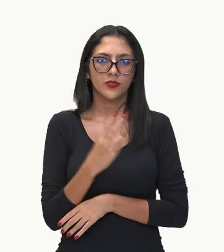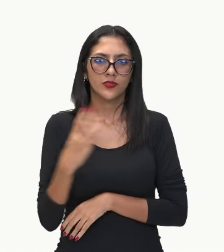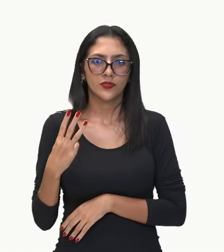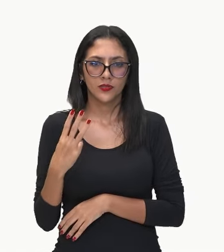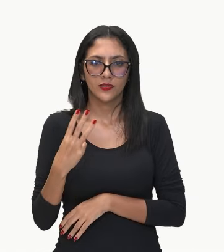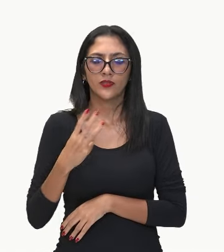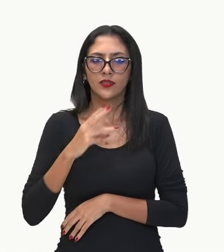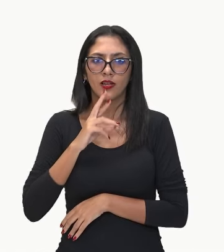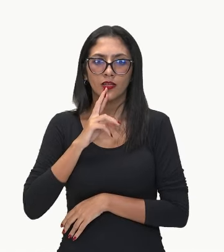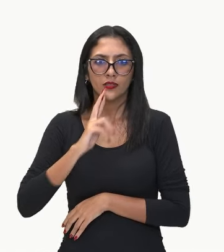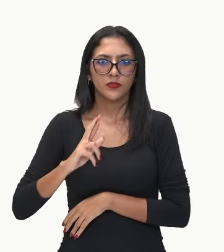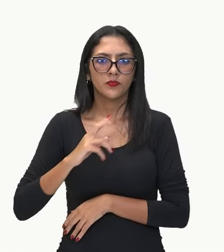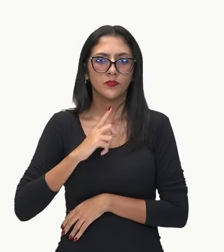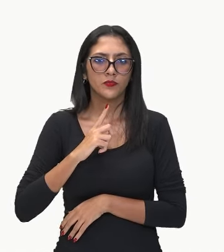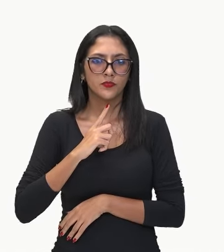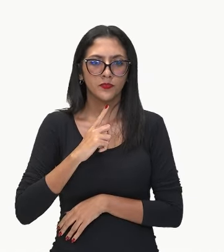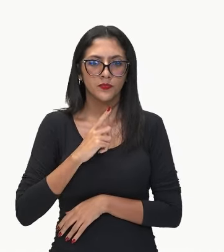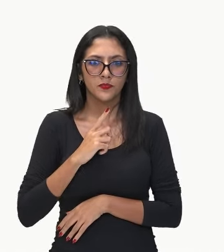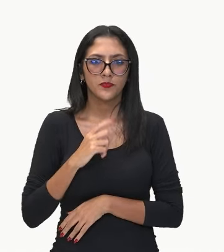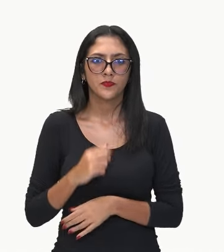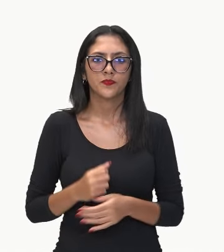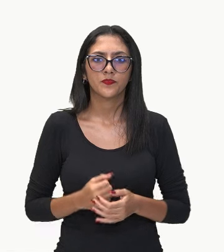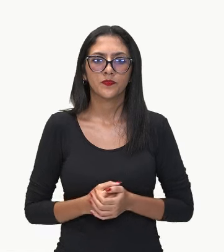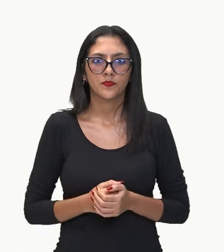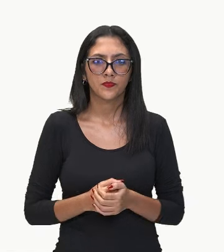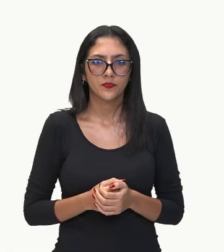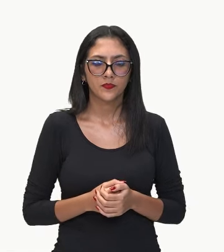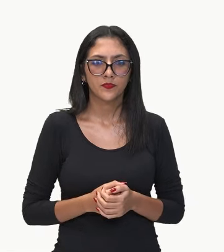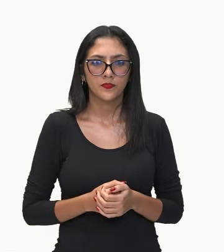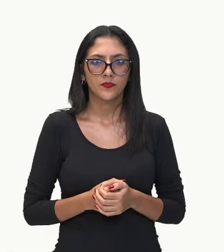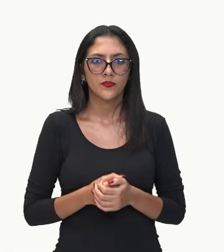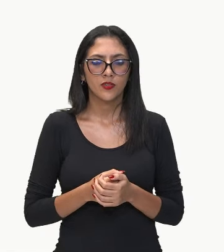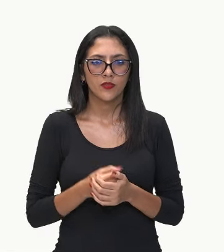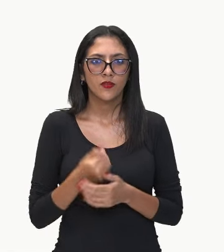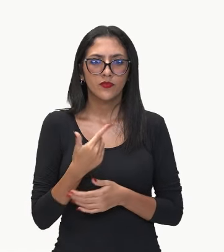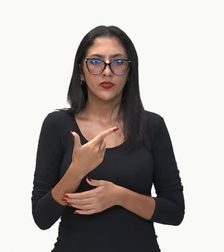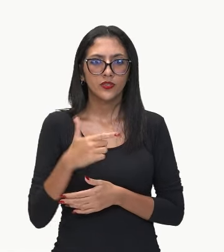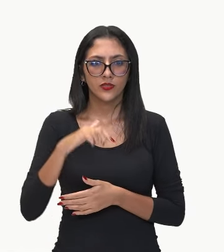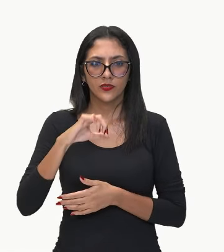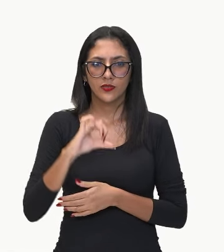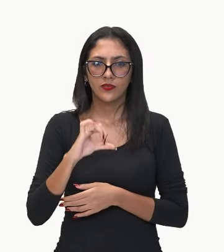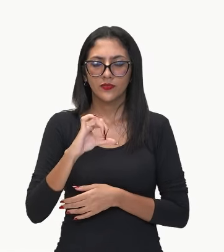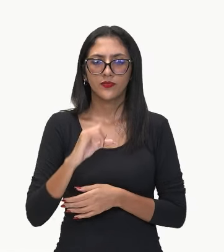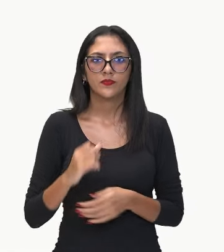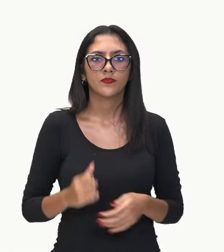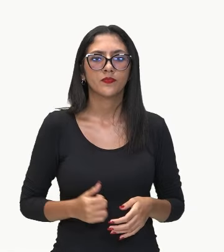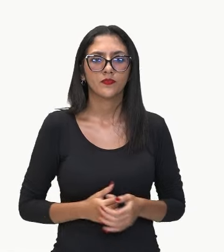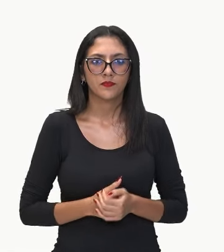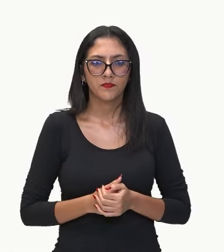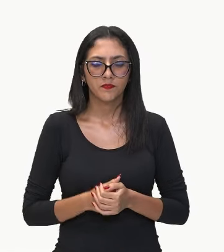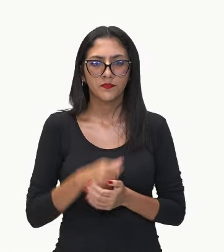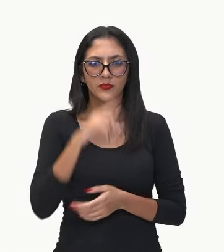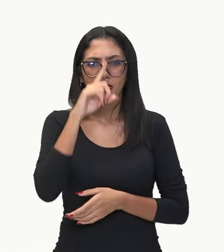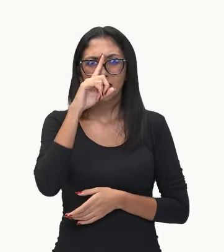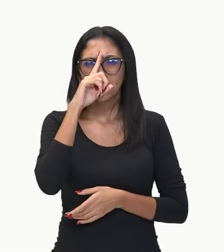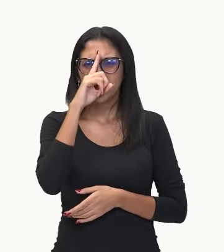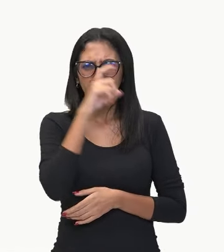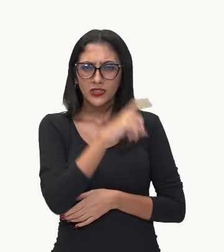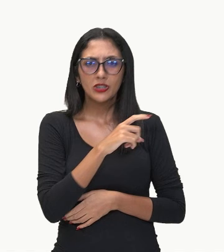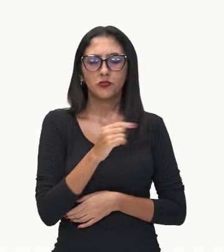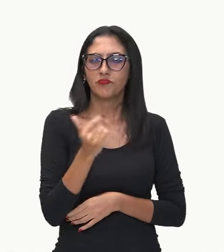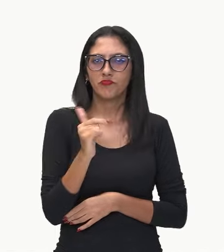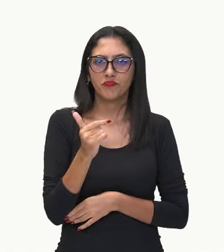Nós vamos ficar aí com o resultado de 29. Difícil? Não.